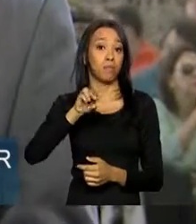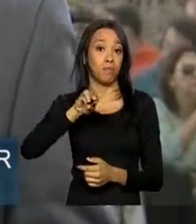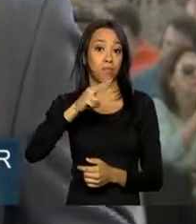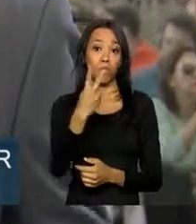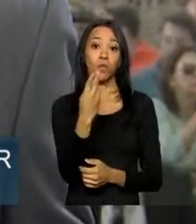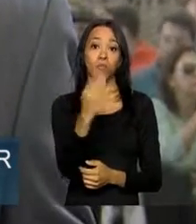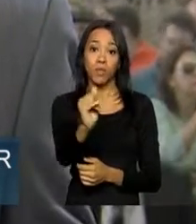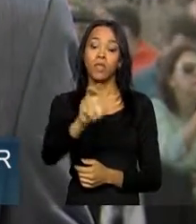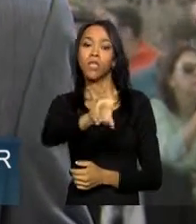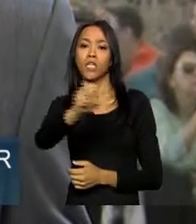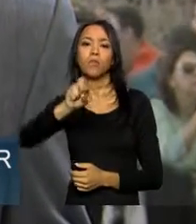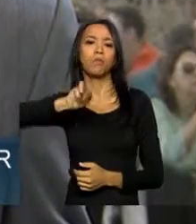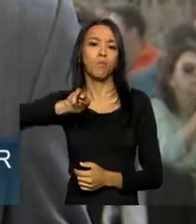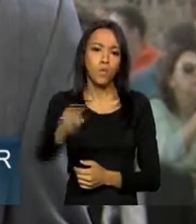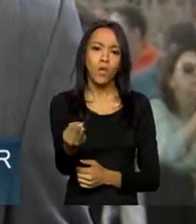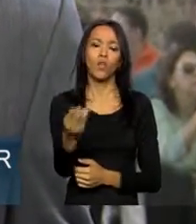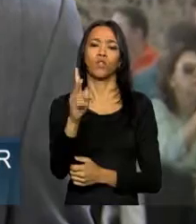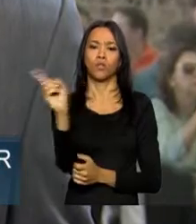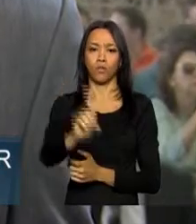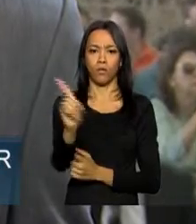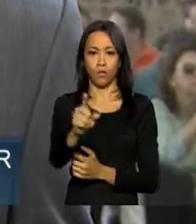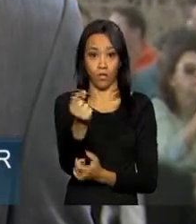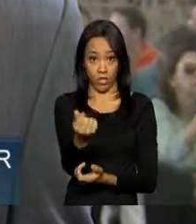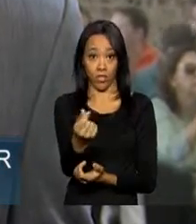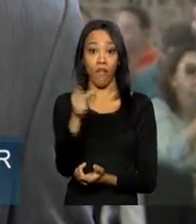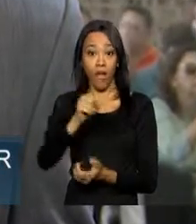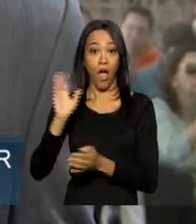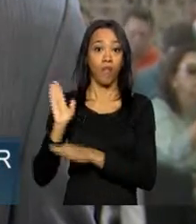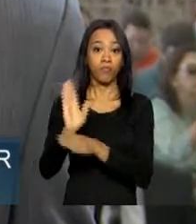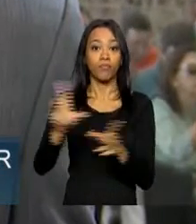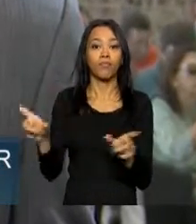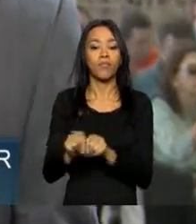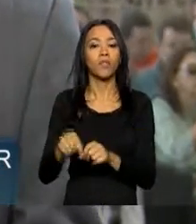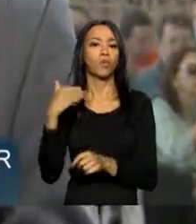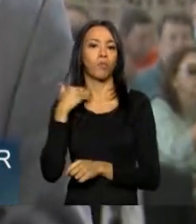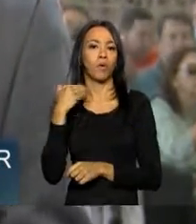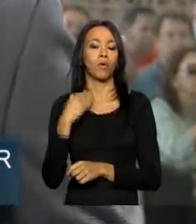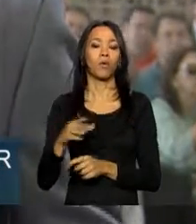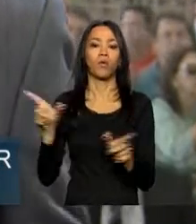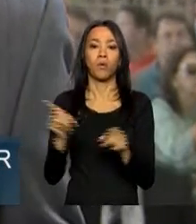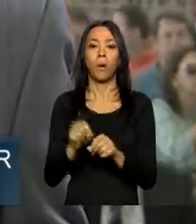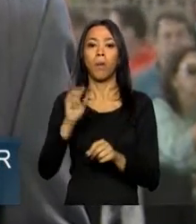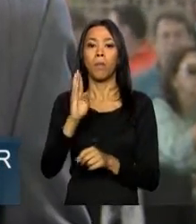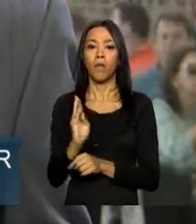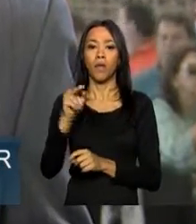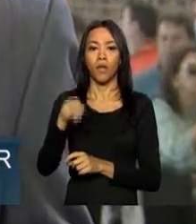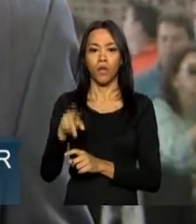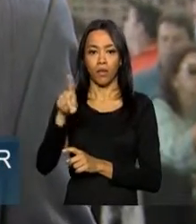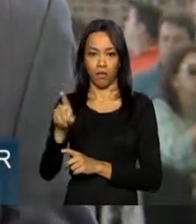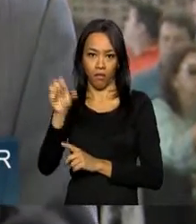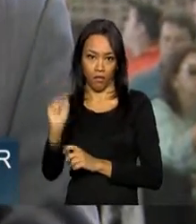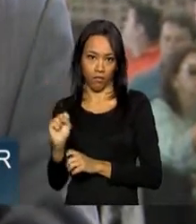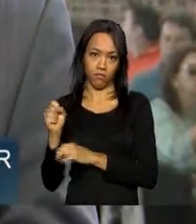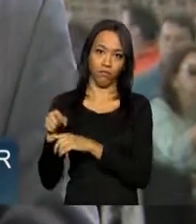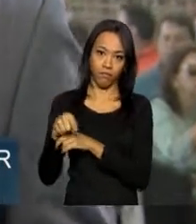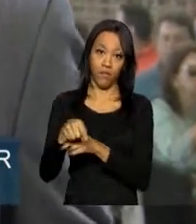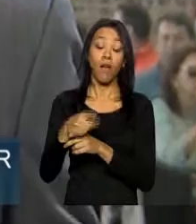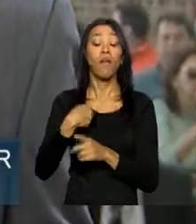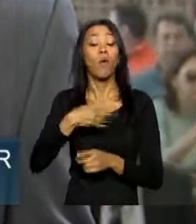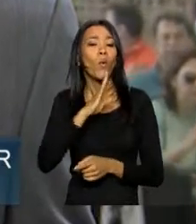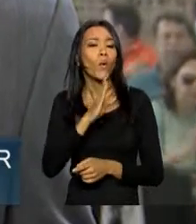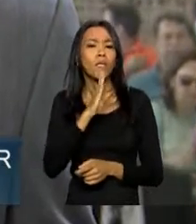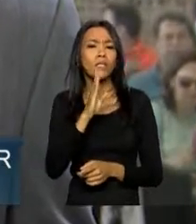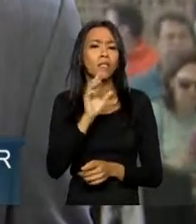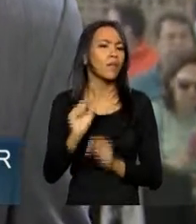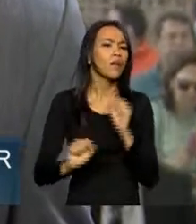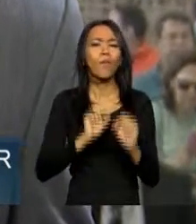e parte desses recursos vai ser financiada pelo BNDES, o Banco Nacional de Desenvolvimento Econômico e Social. Vamos conhecer um pouco